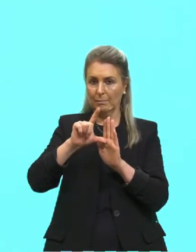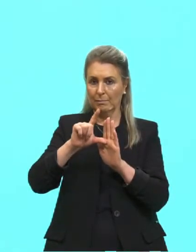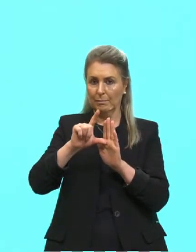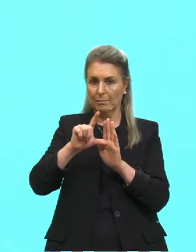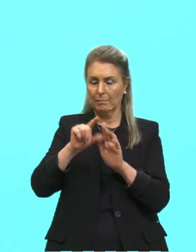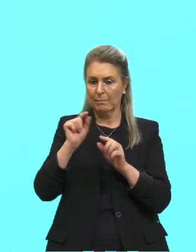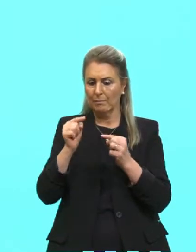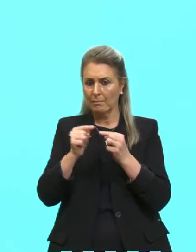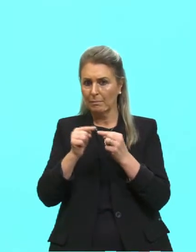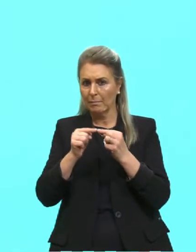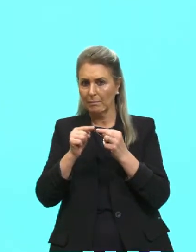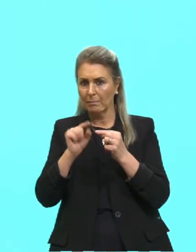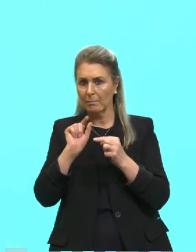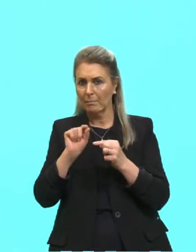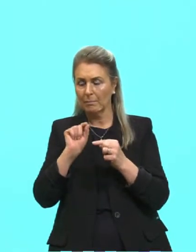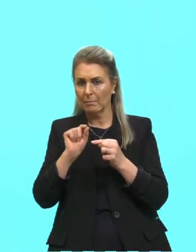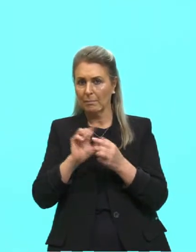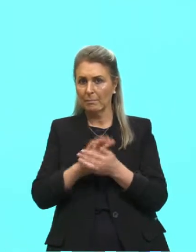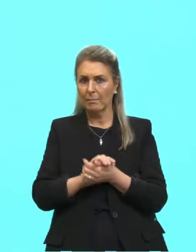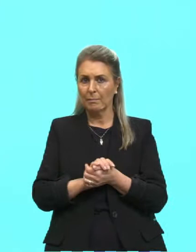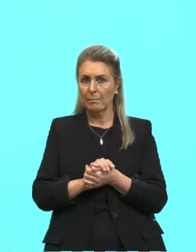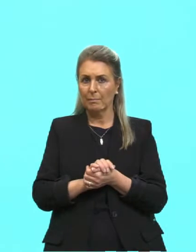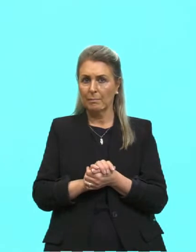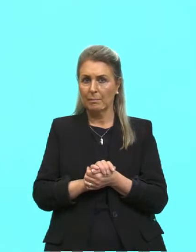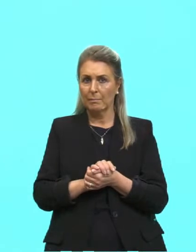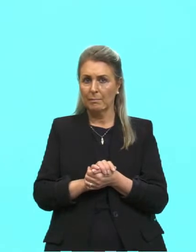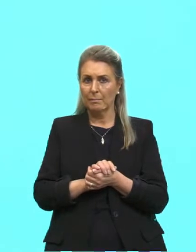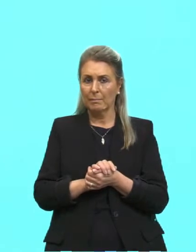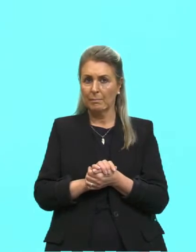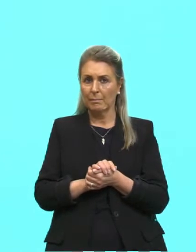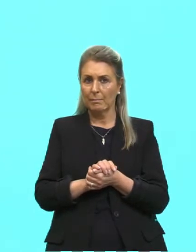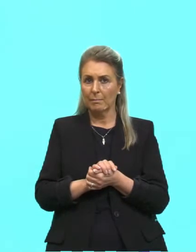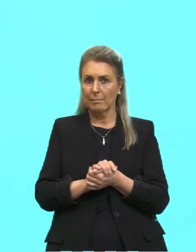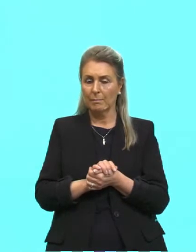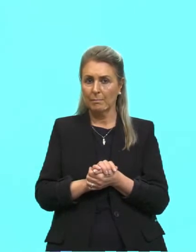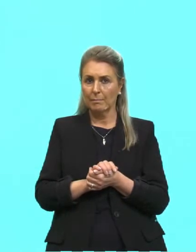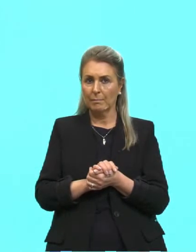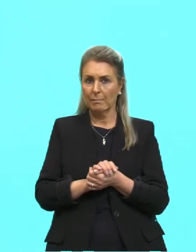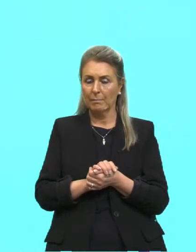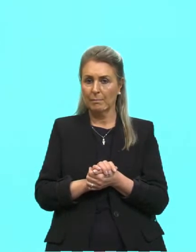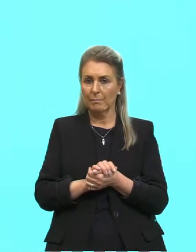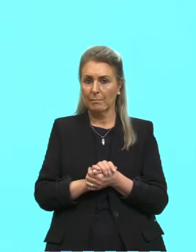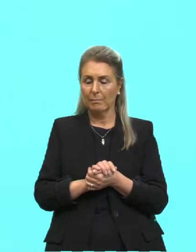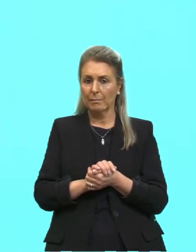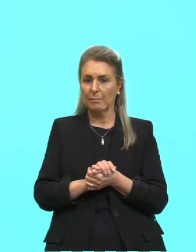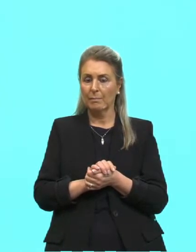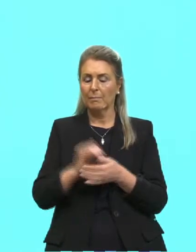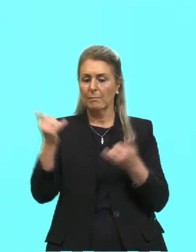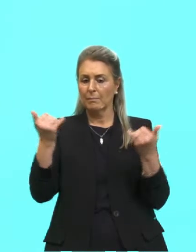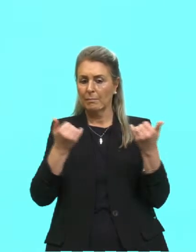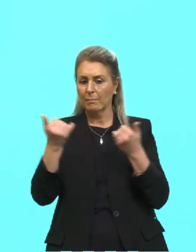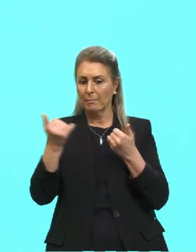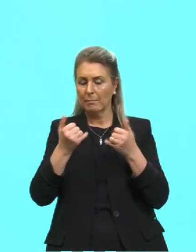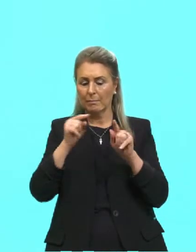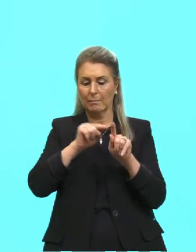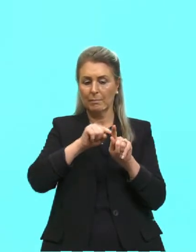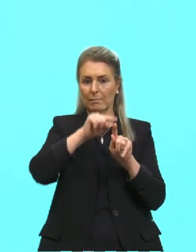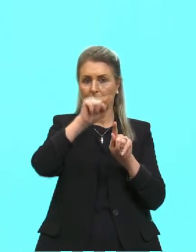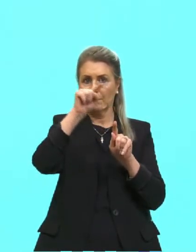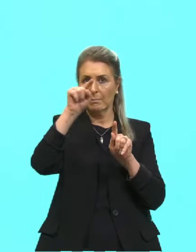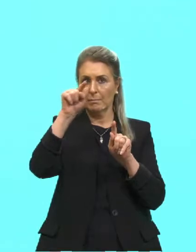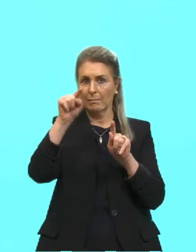Concordância com o quê? Seguinte, eu tenho uma informação, essa curva aqui,